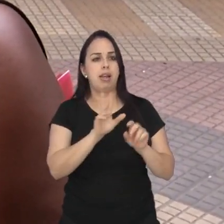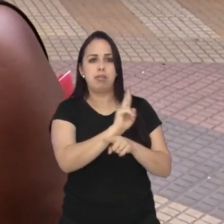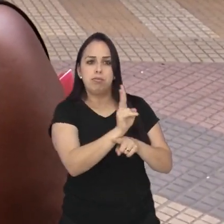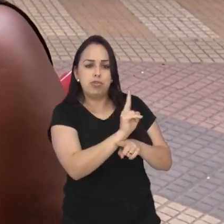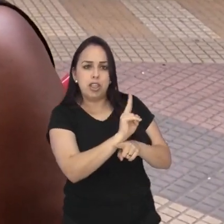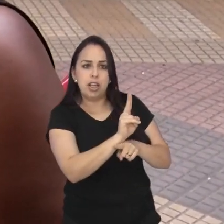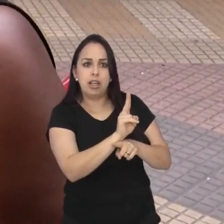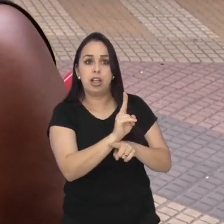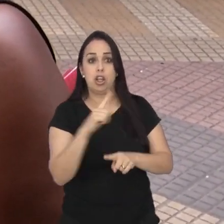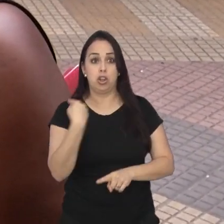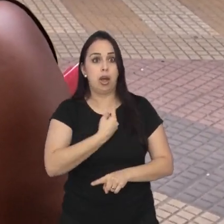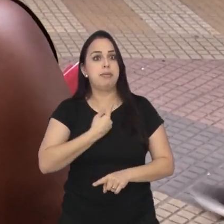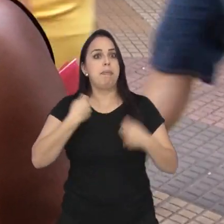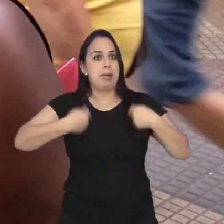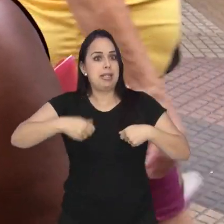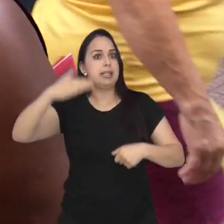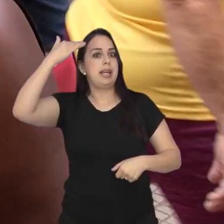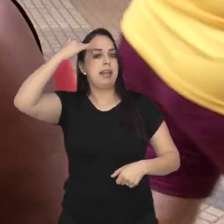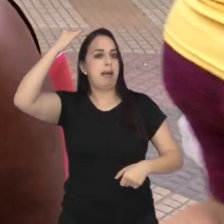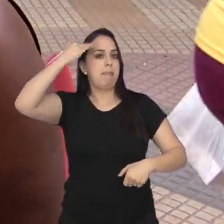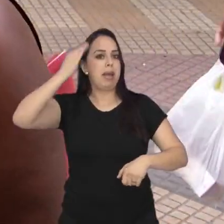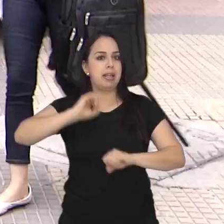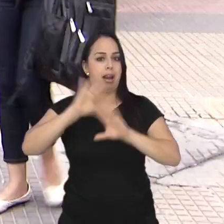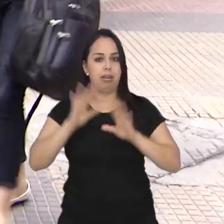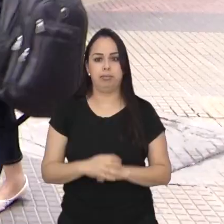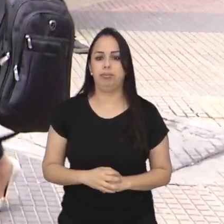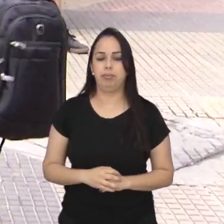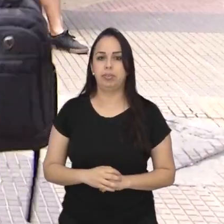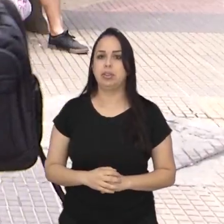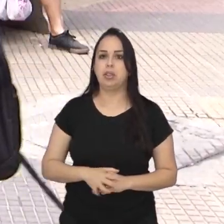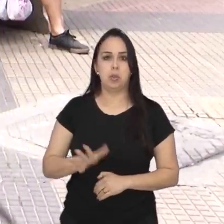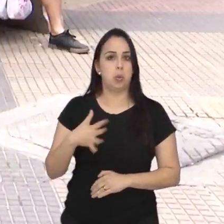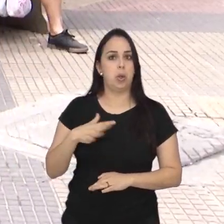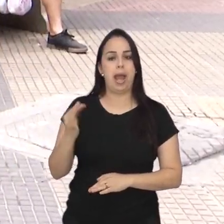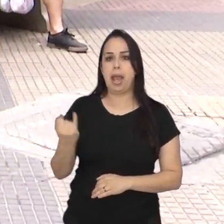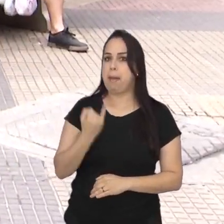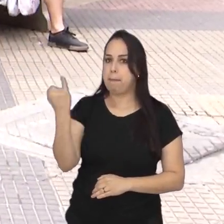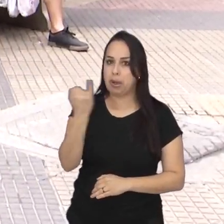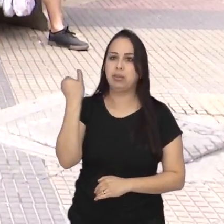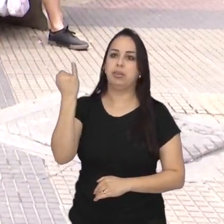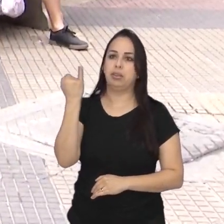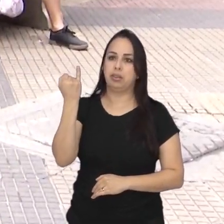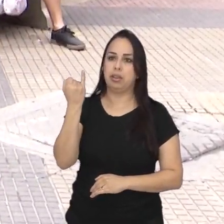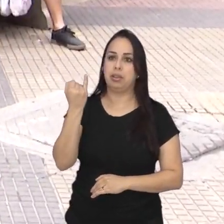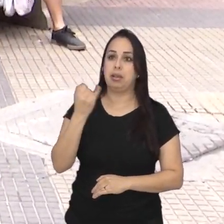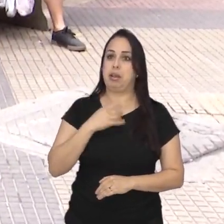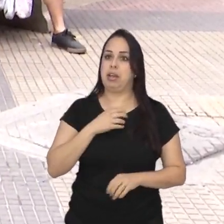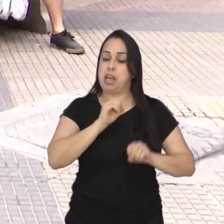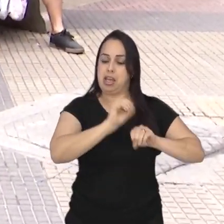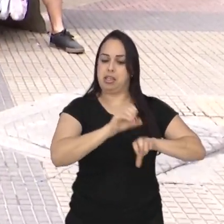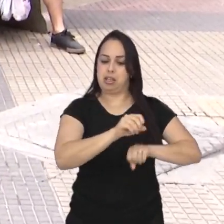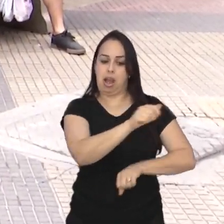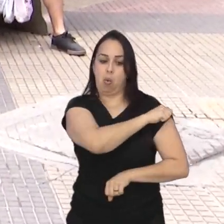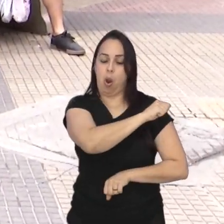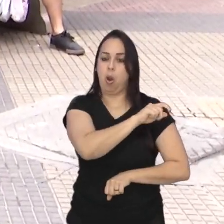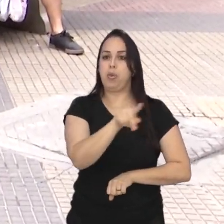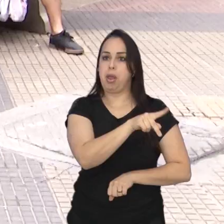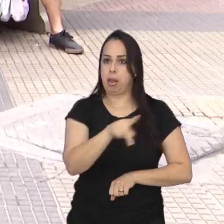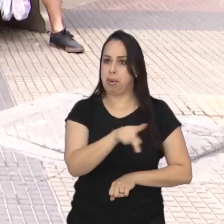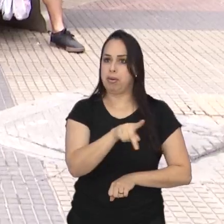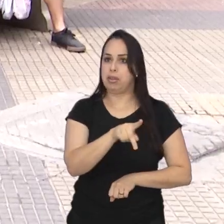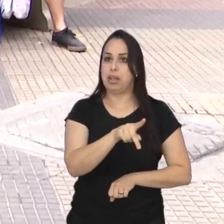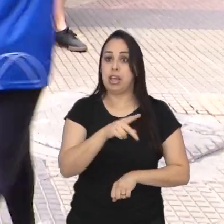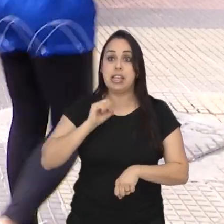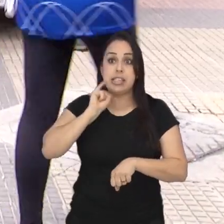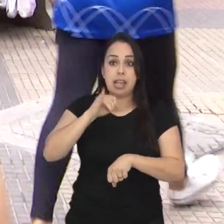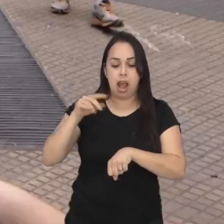da escola. Todos nós deveríamos ter essa capacitação. Sim, eu acho de extrema importância preparar os alunos, também os professores, para